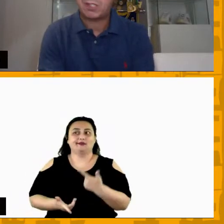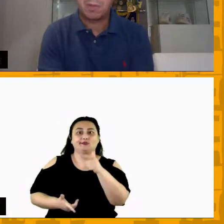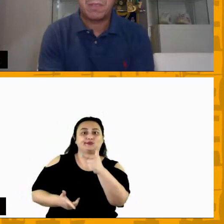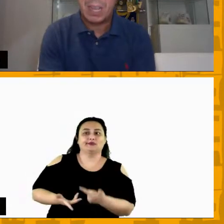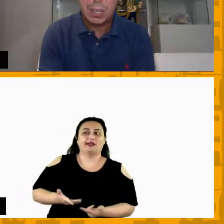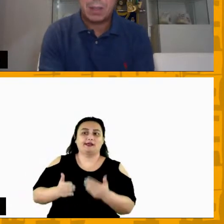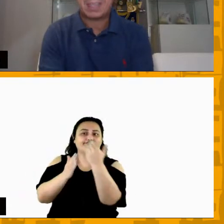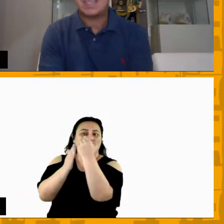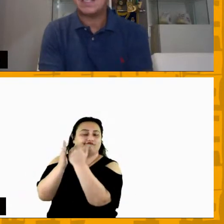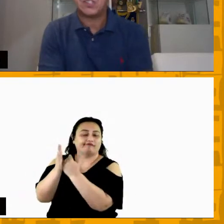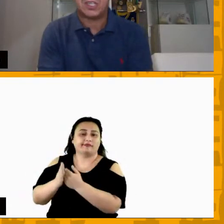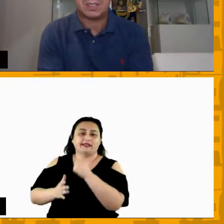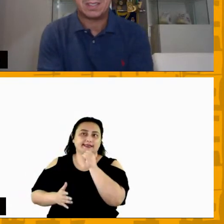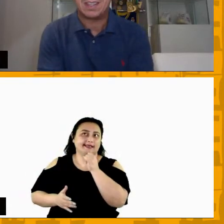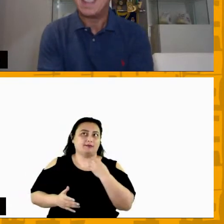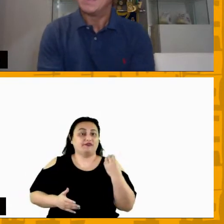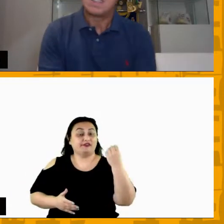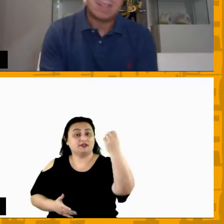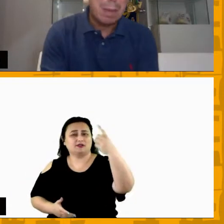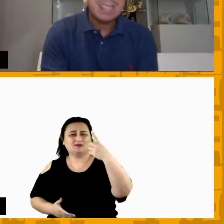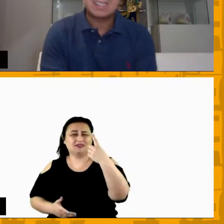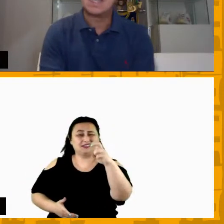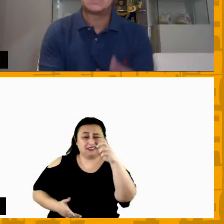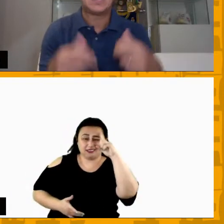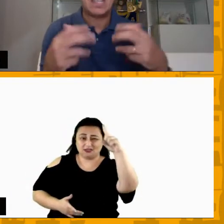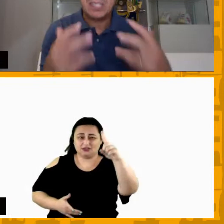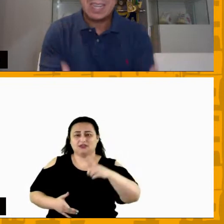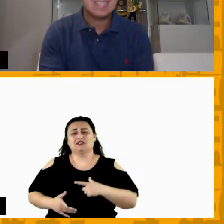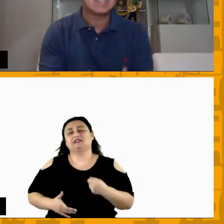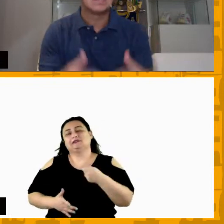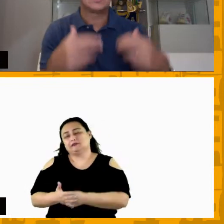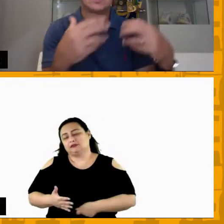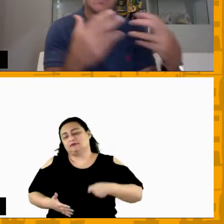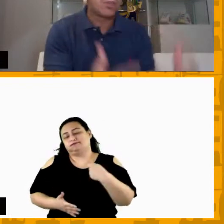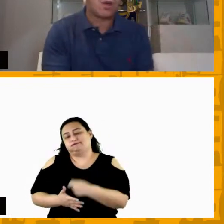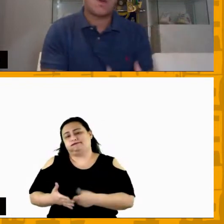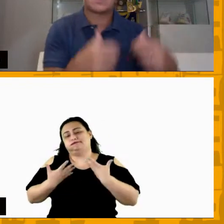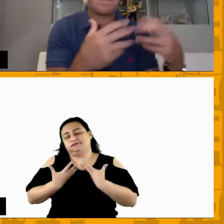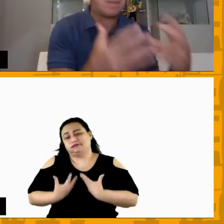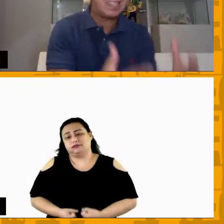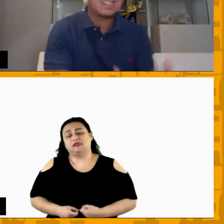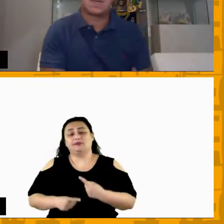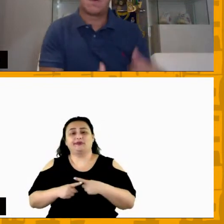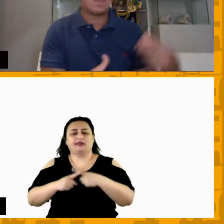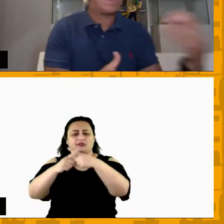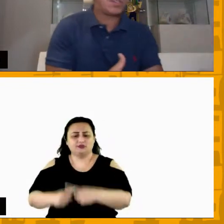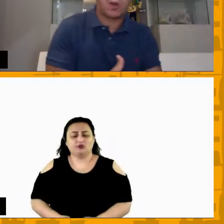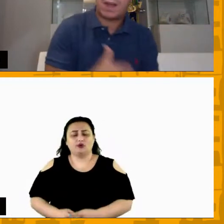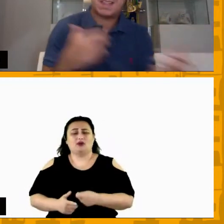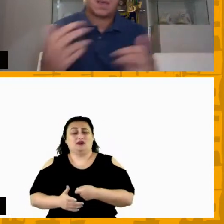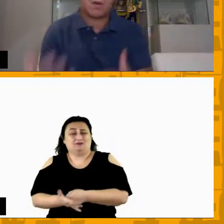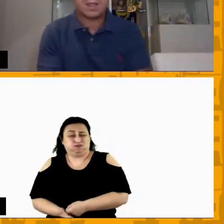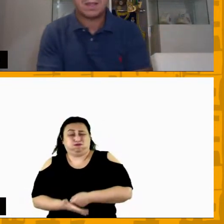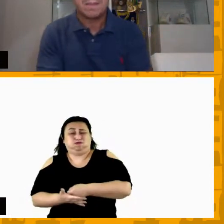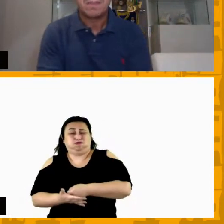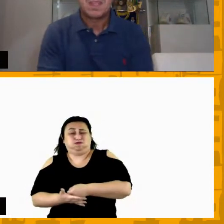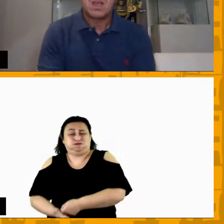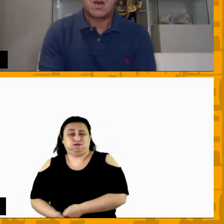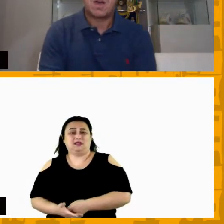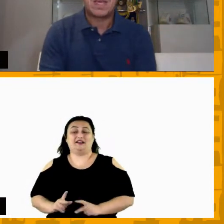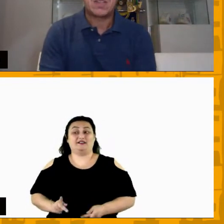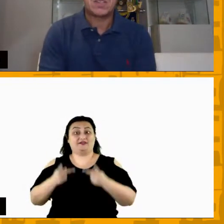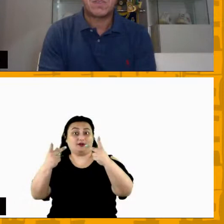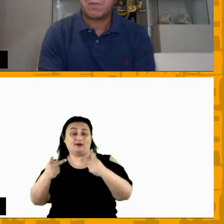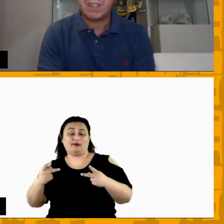por exemplo nós estamos viajando há 15 dias tá maçante é desgastante são os jogos é a pressão é a vitória é a derrota